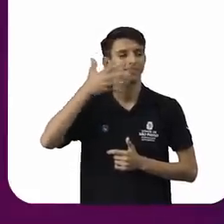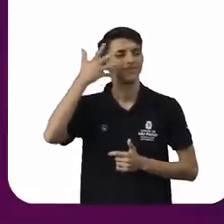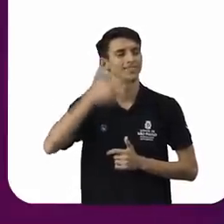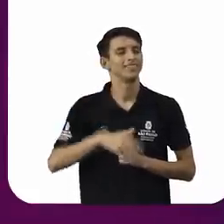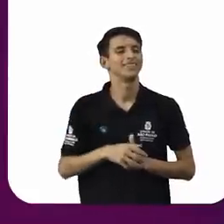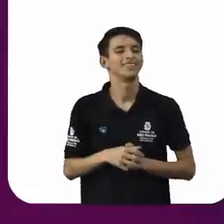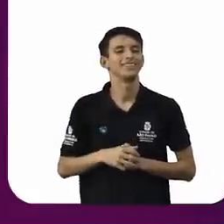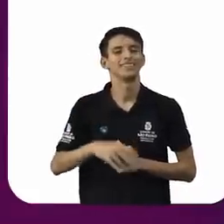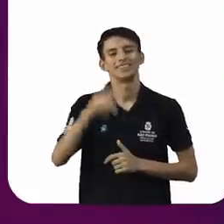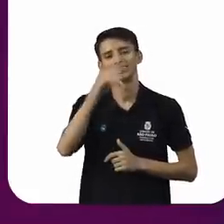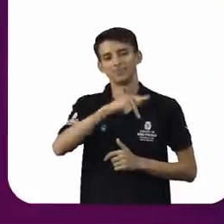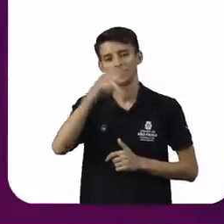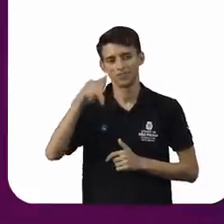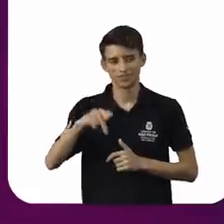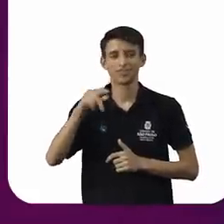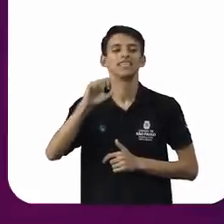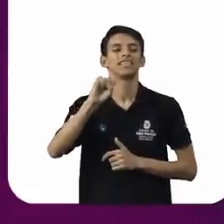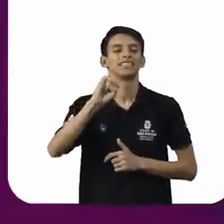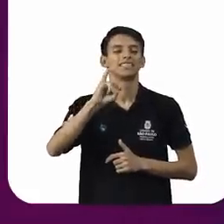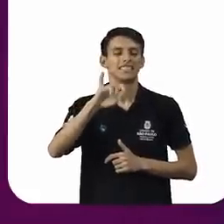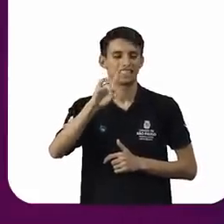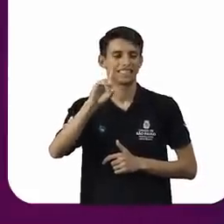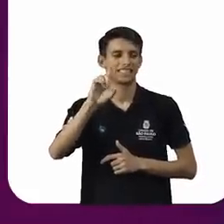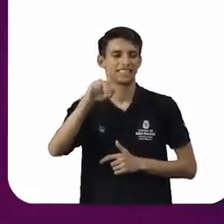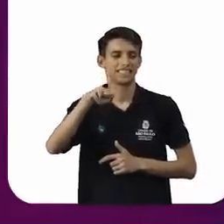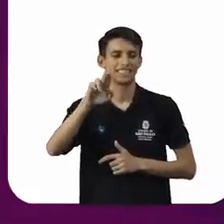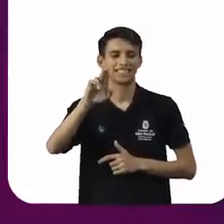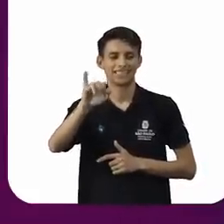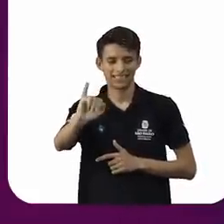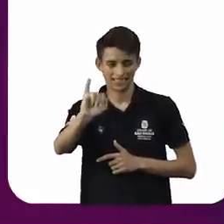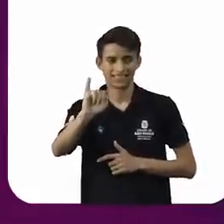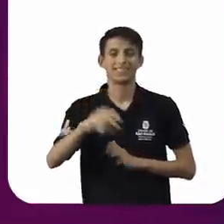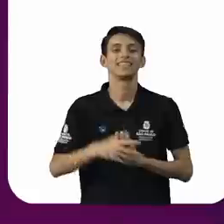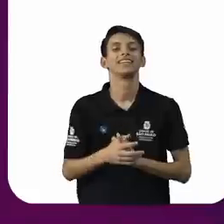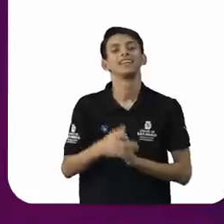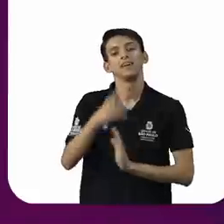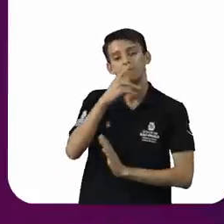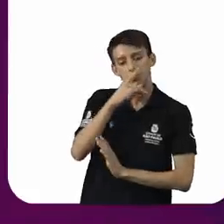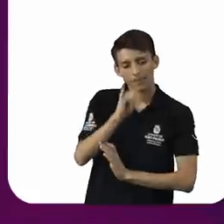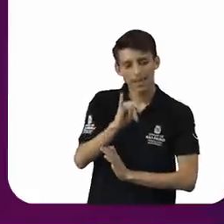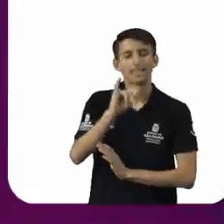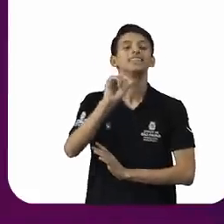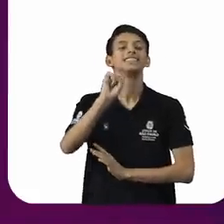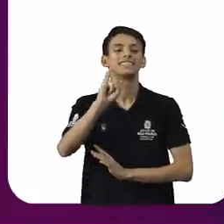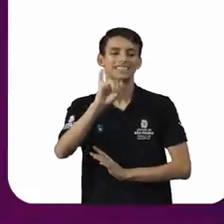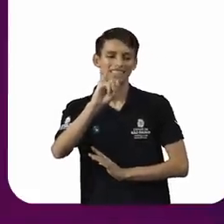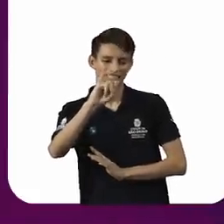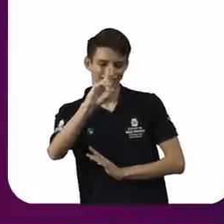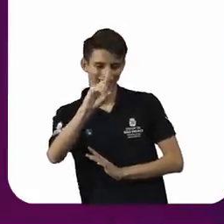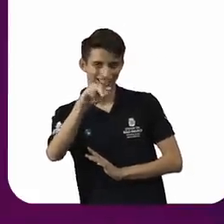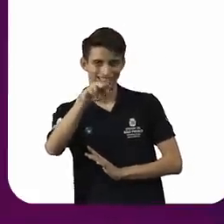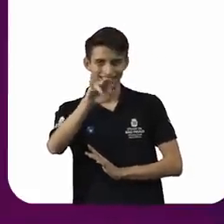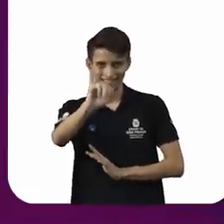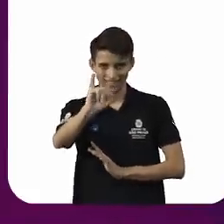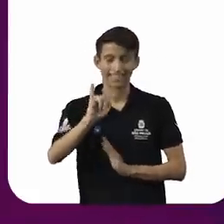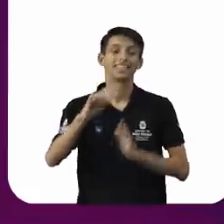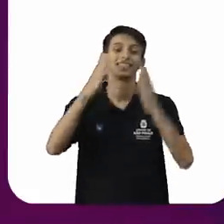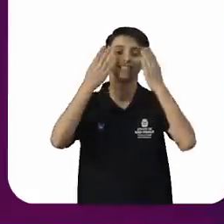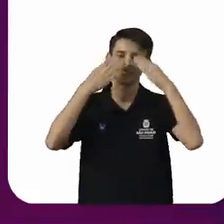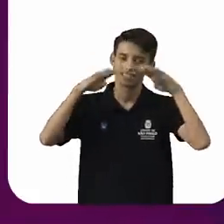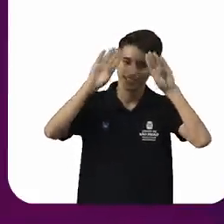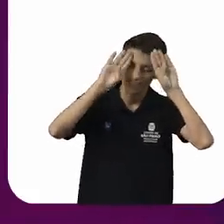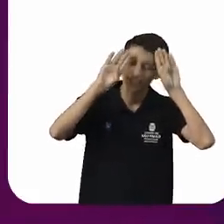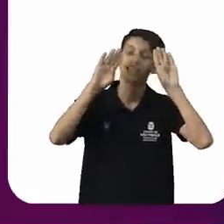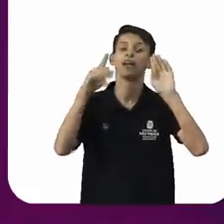professor Sidney Nogueira, também conhecido como Pai Sidney. Ele é mestre e doutor em Linguística e